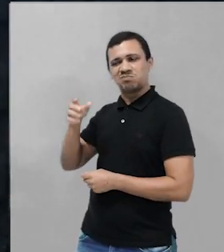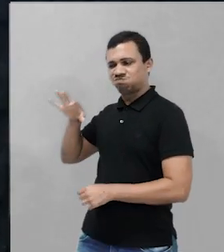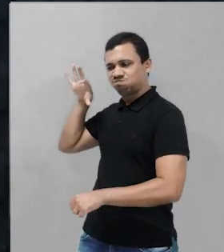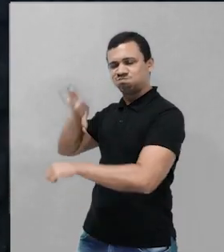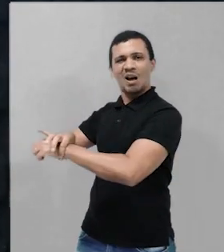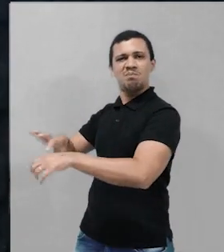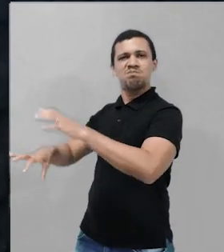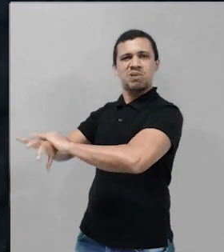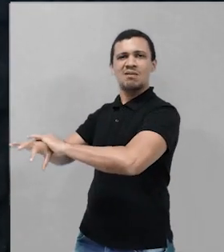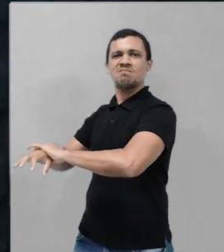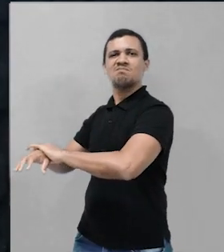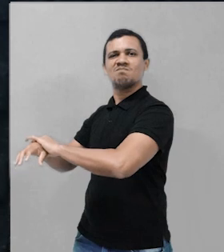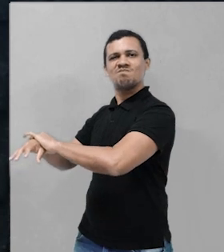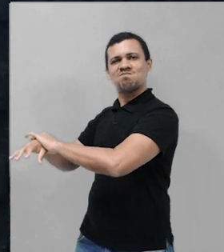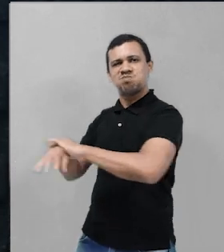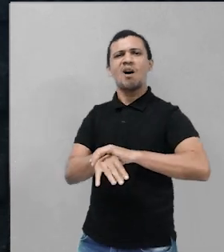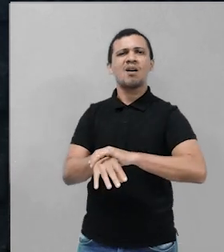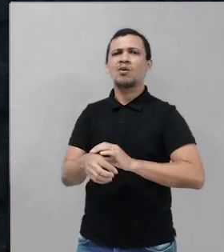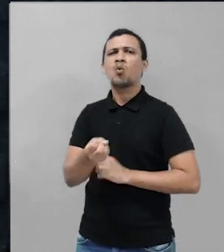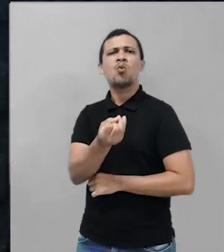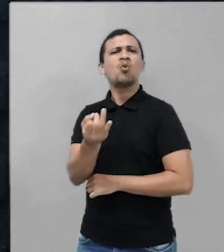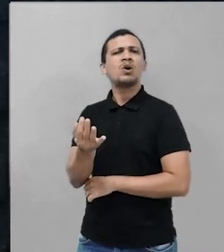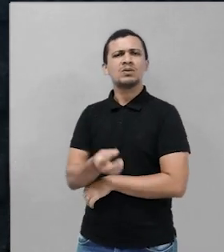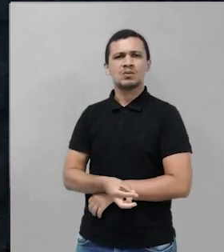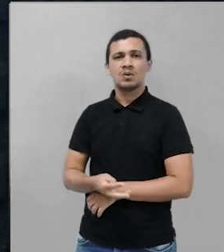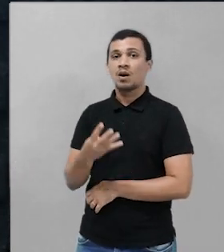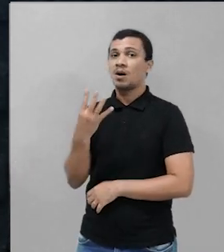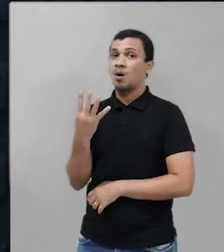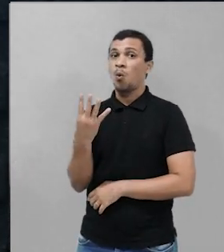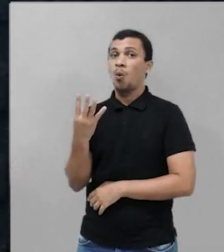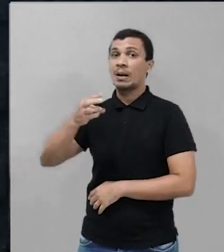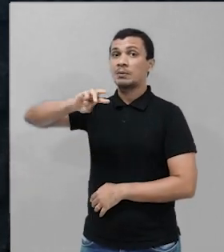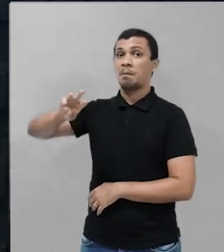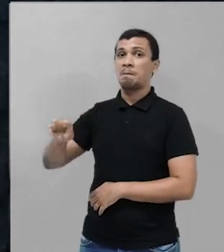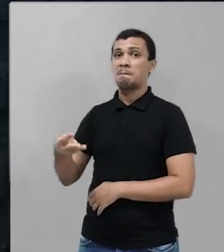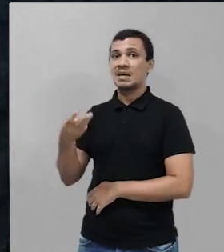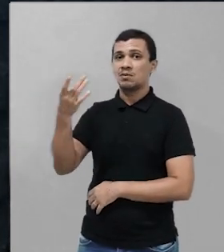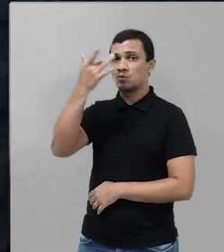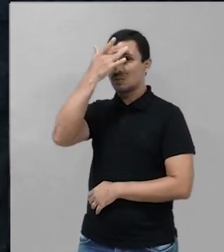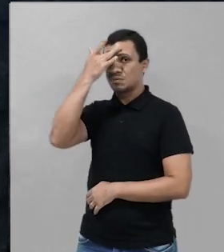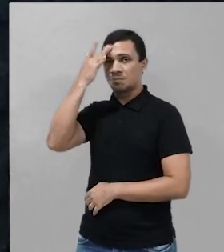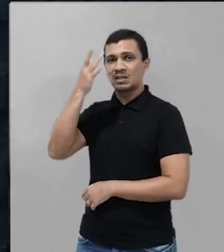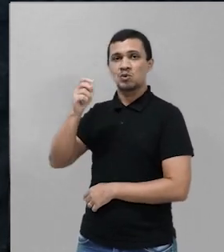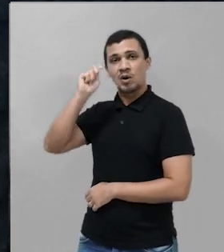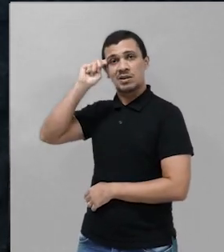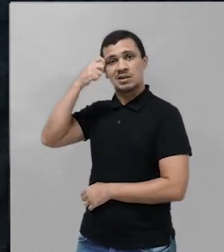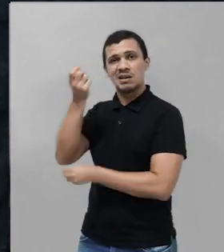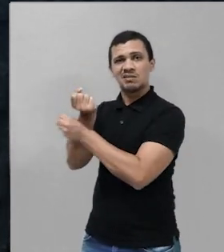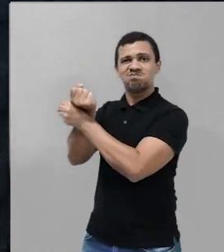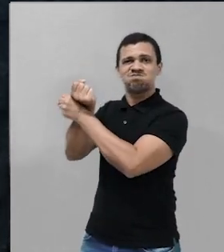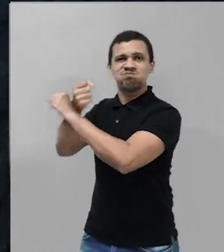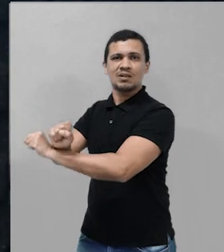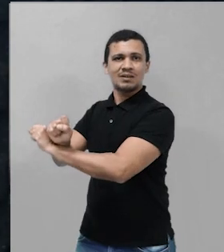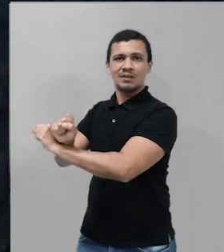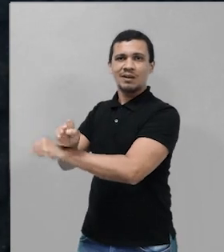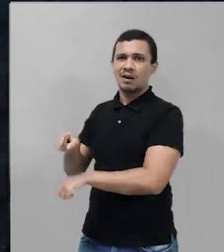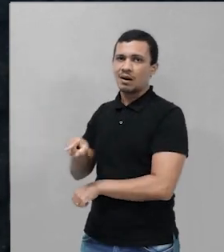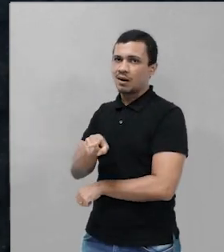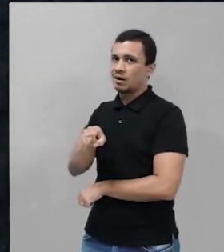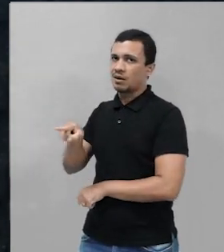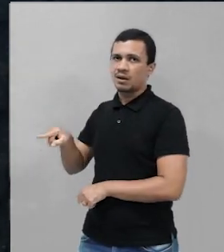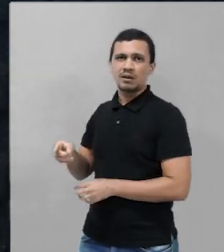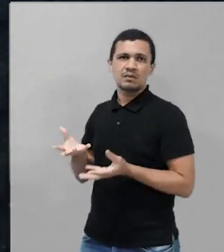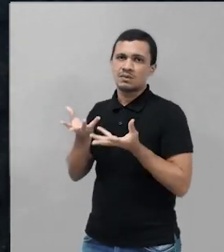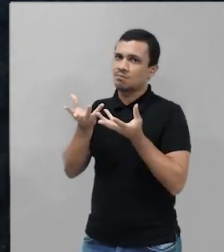aqui em São Luís do Maranhão, 4 milhões de pessoas que foram escravizadas sem consentimento